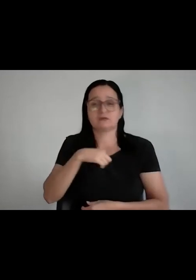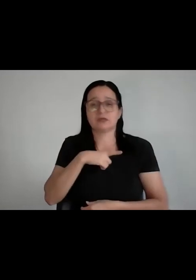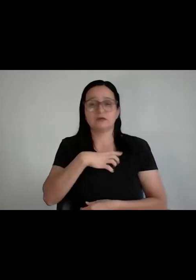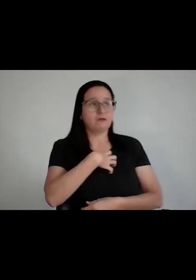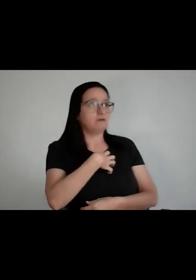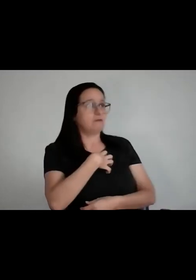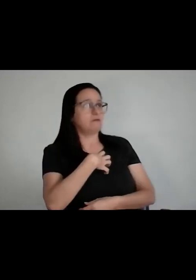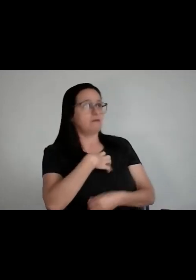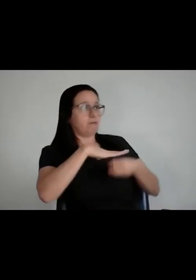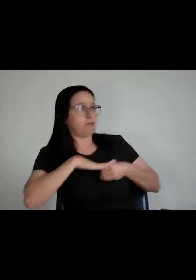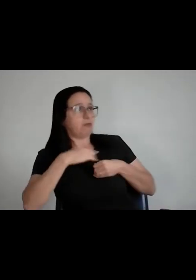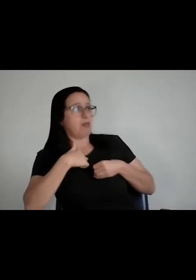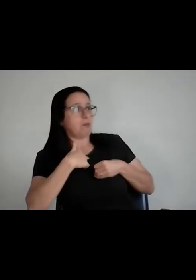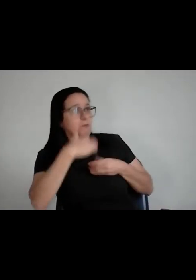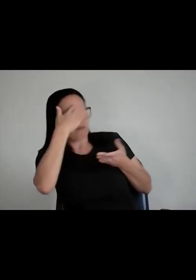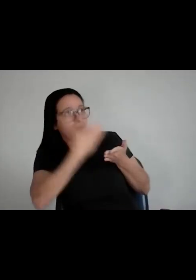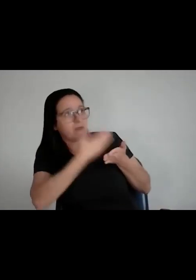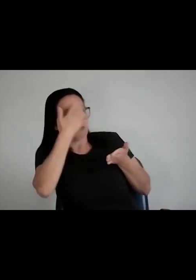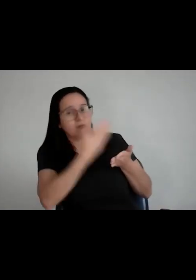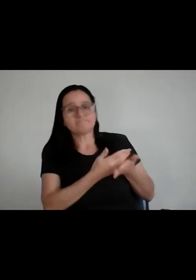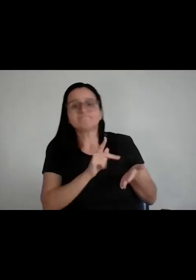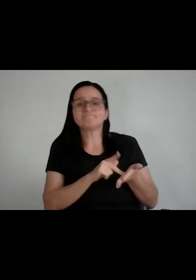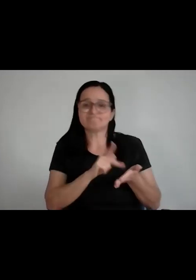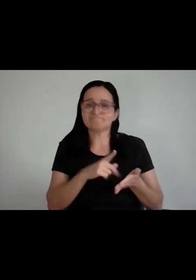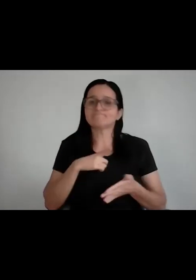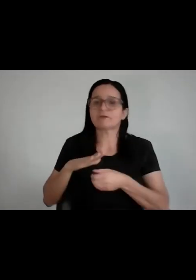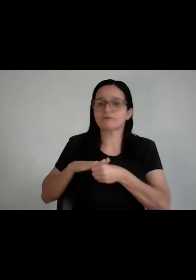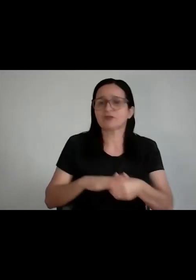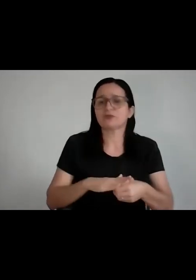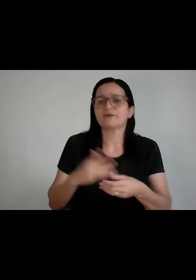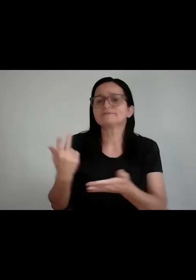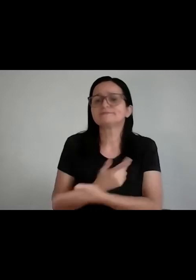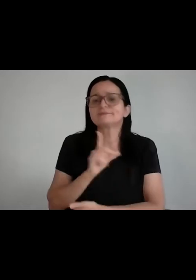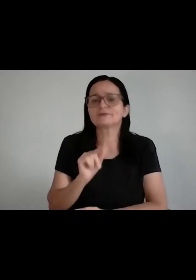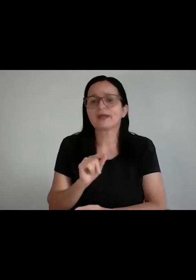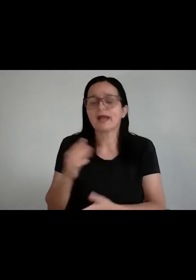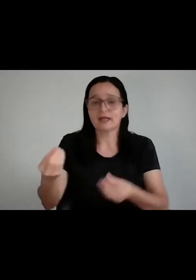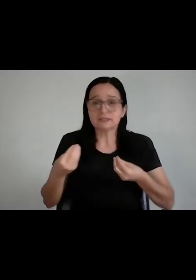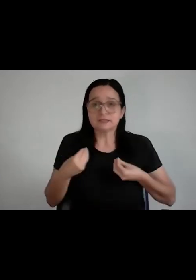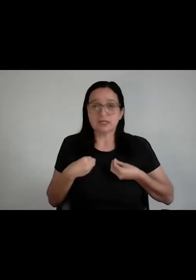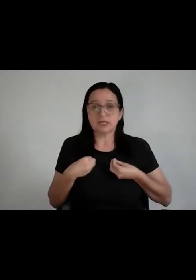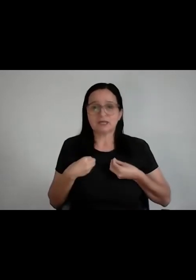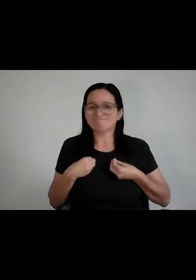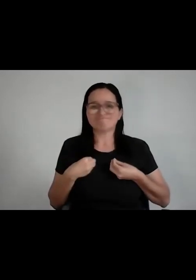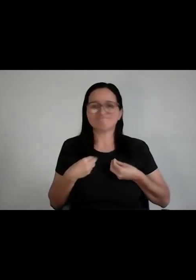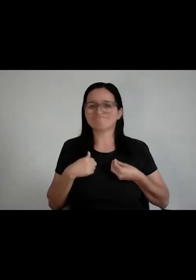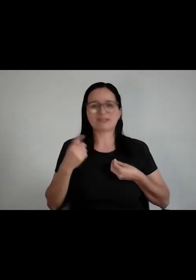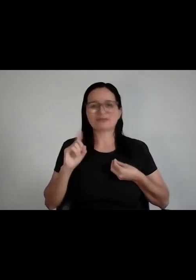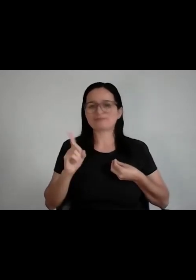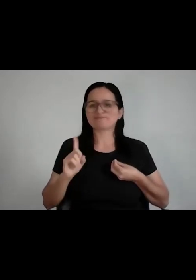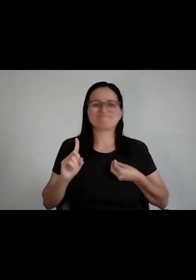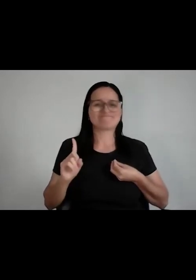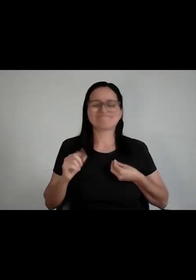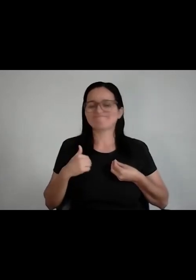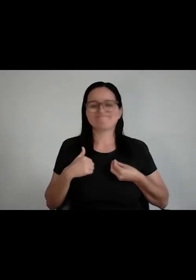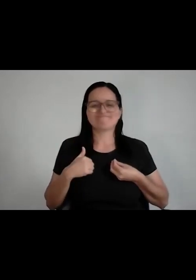ele é inferior mesmo. E aí aquela oportunidade de ouro vai cair na mão dessa pessoa e o que ela vai fazer? Não, não é para mim. Esse lugar